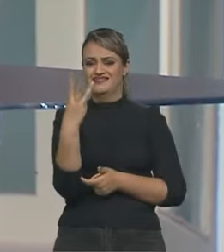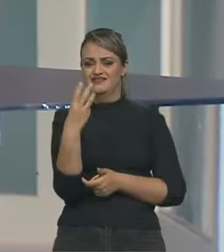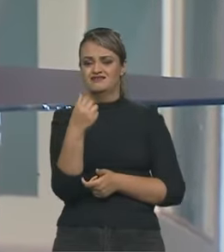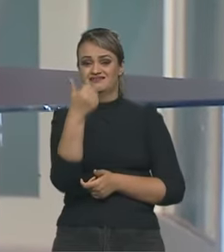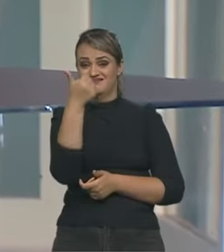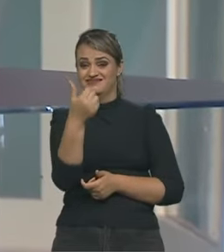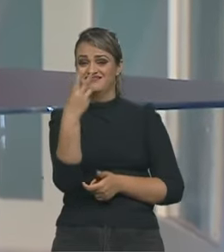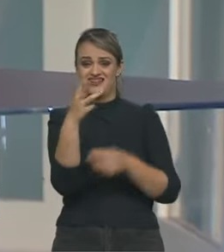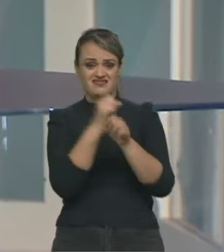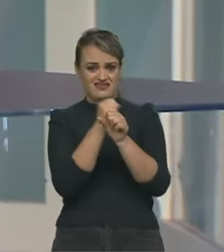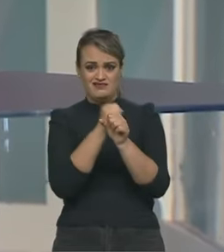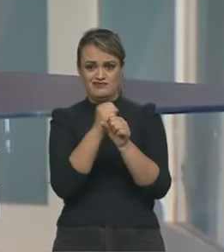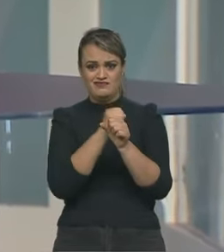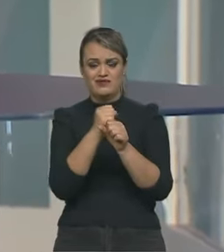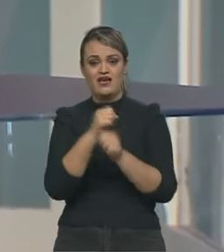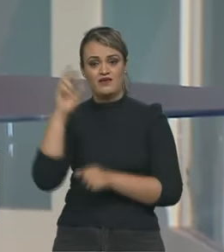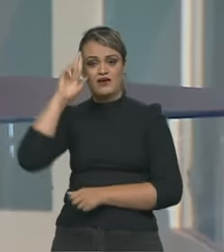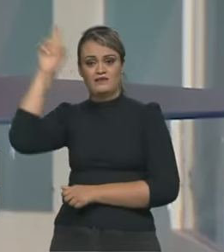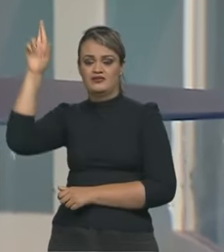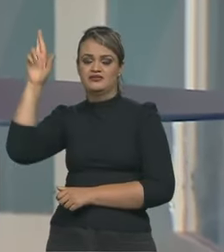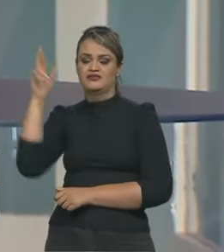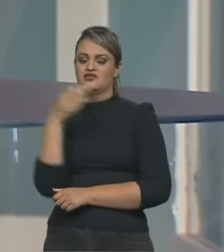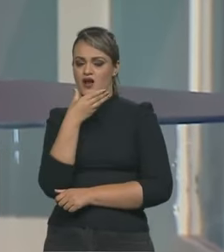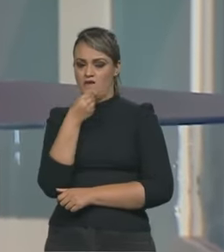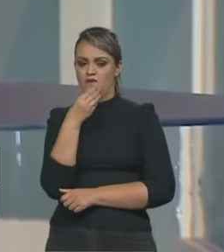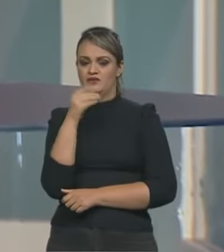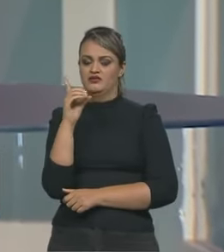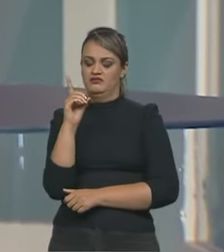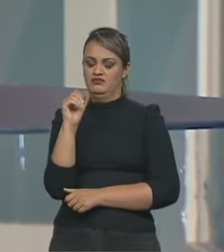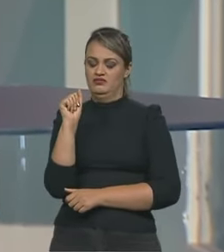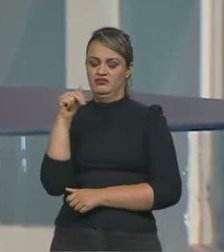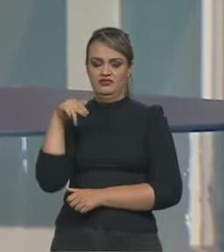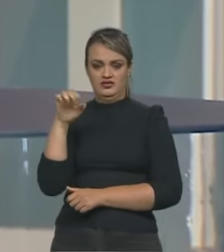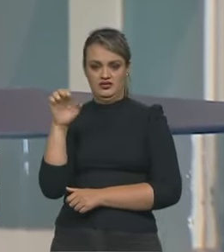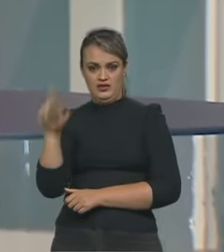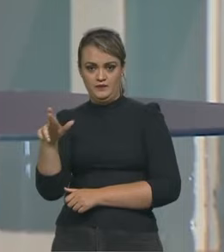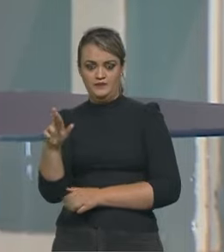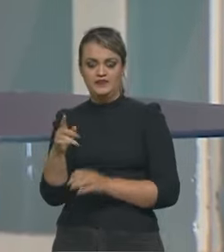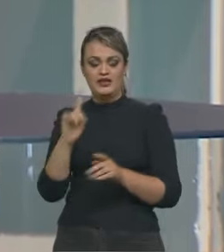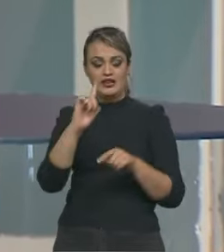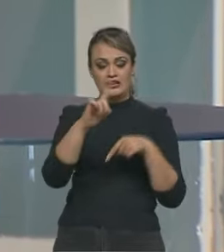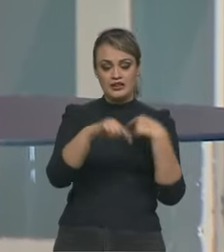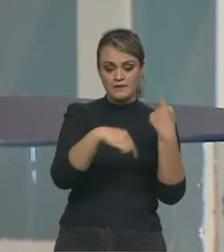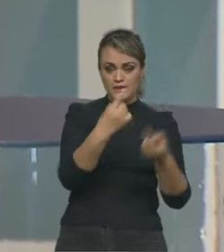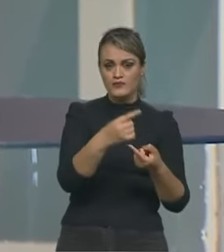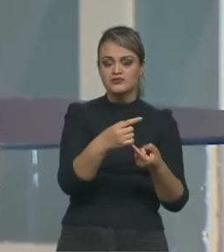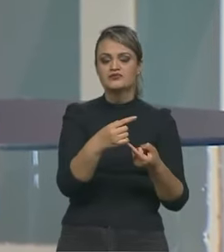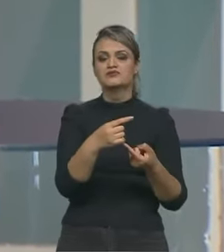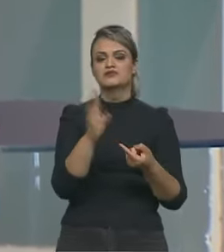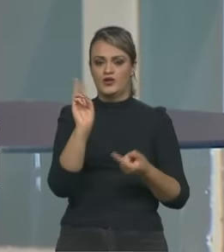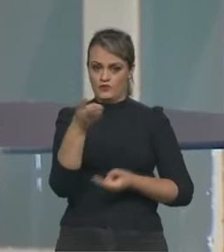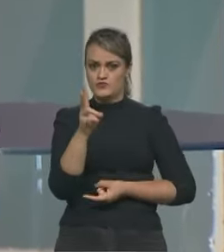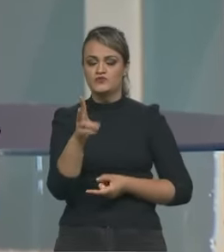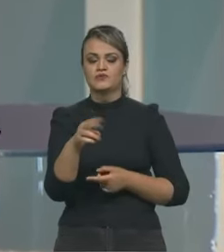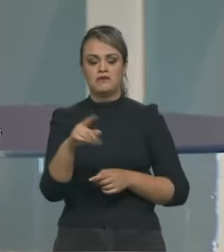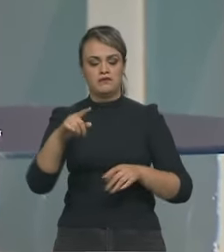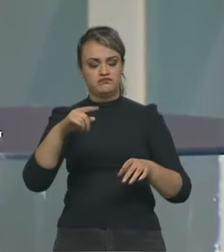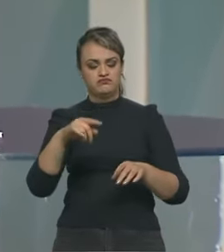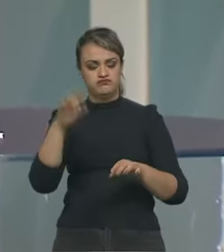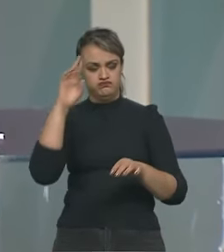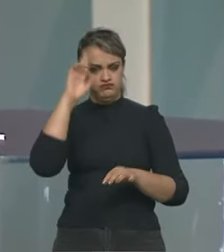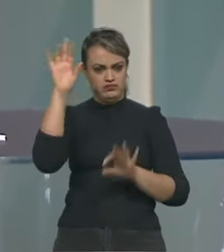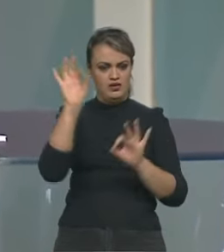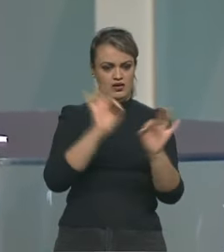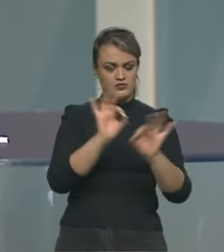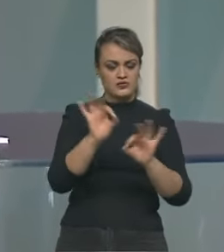ela foi dirigida pelo Bernie. Depois, durante os outros anos também. Hoje